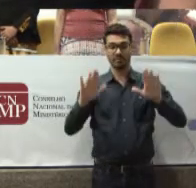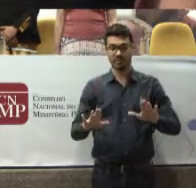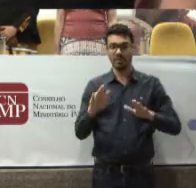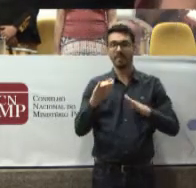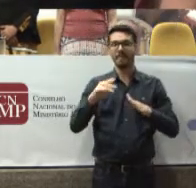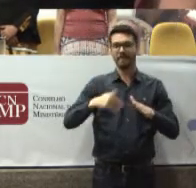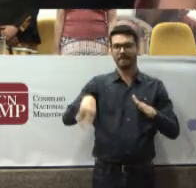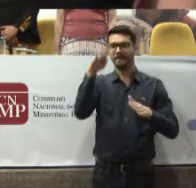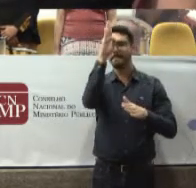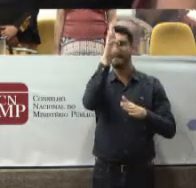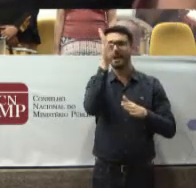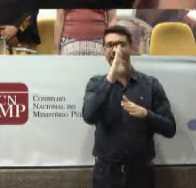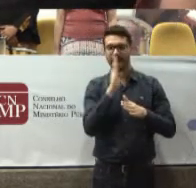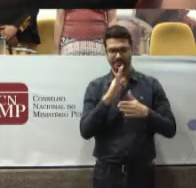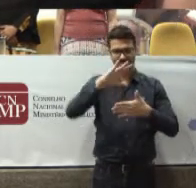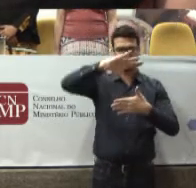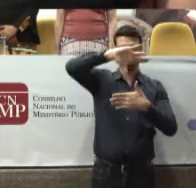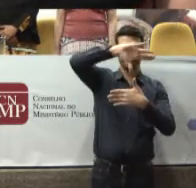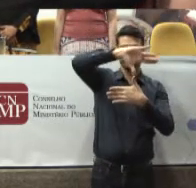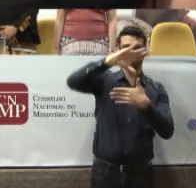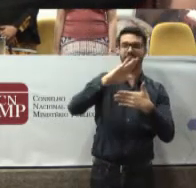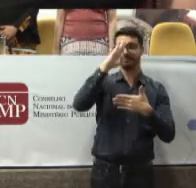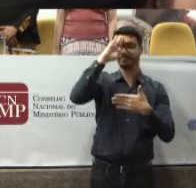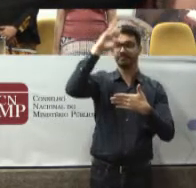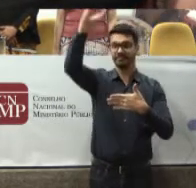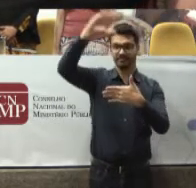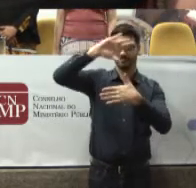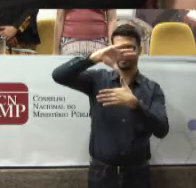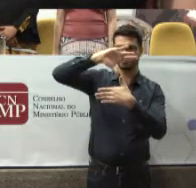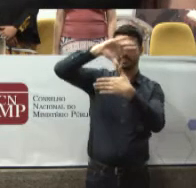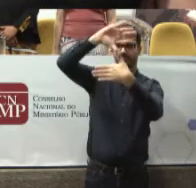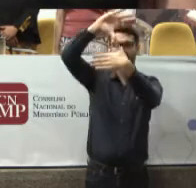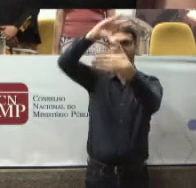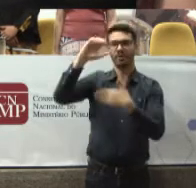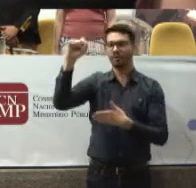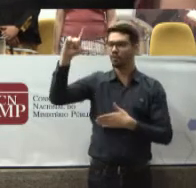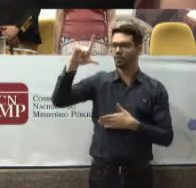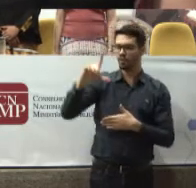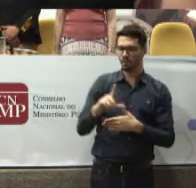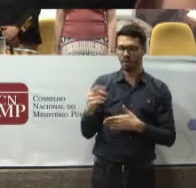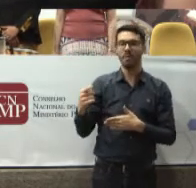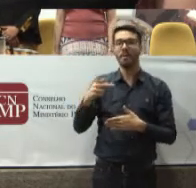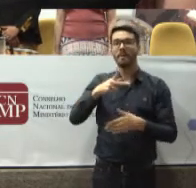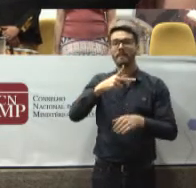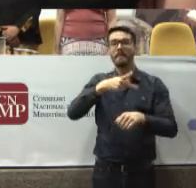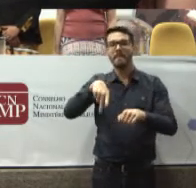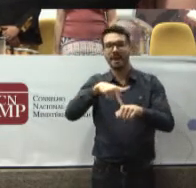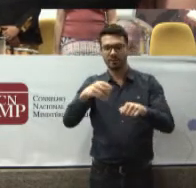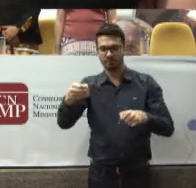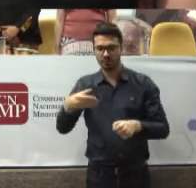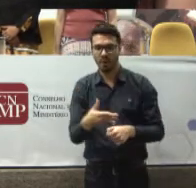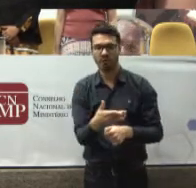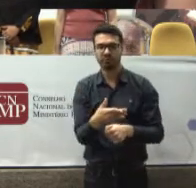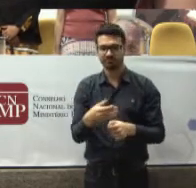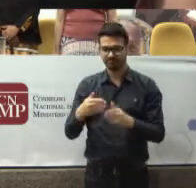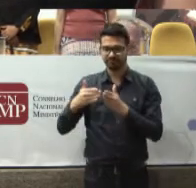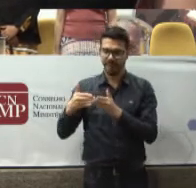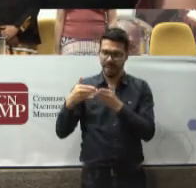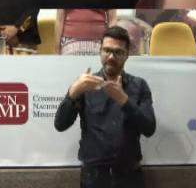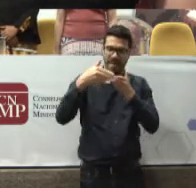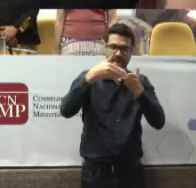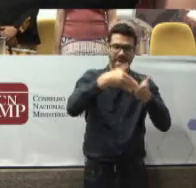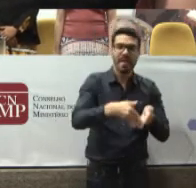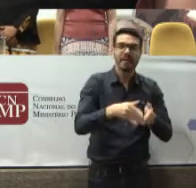Urguras ao Brasil, ó pátria amada Iluminado ao sol do novo mundo Do que a